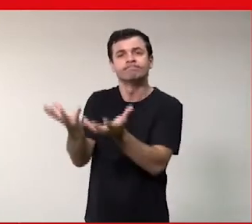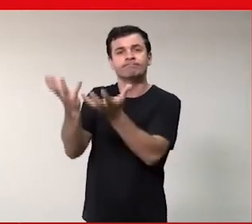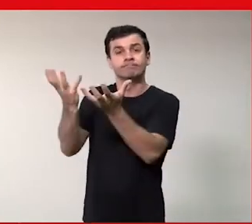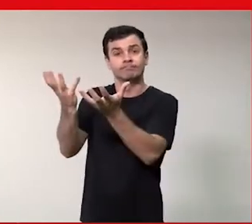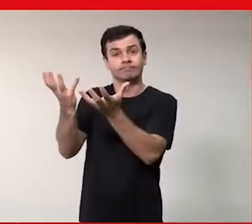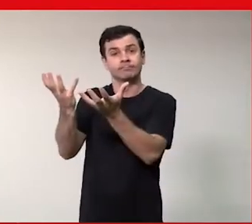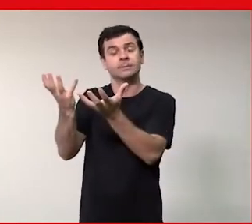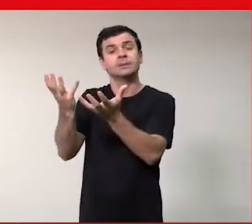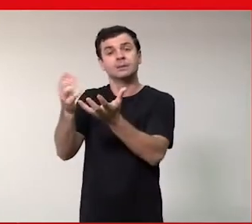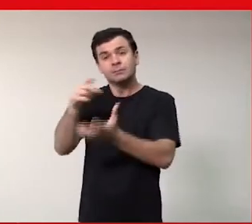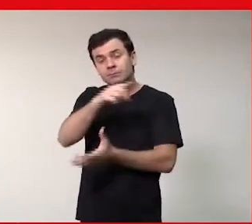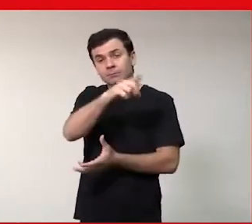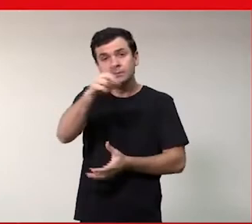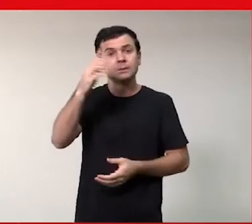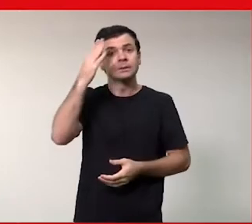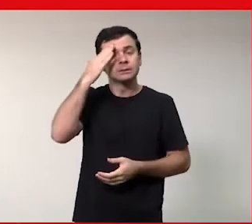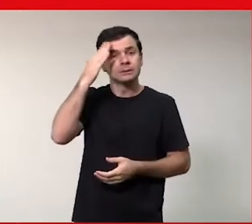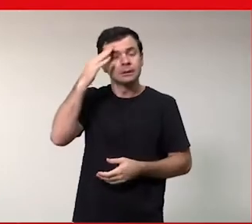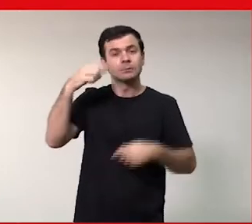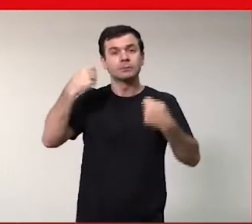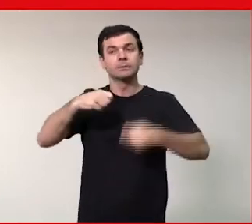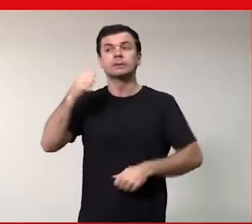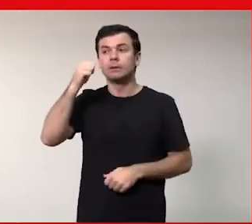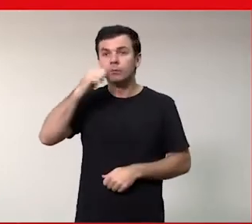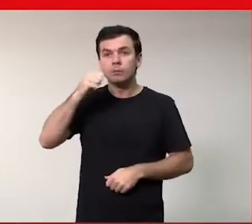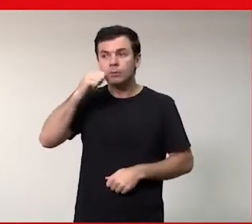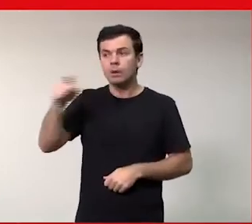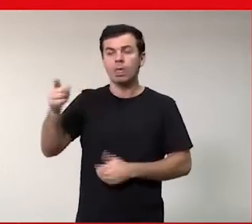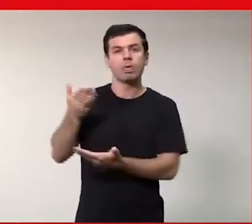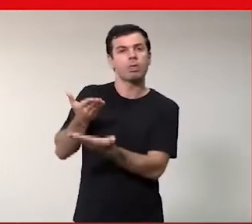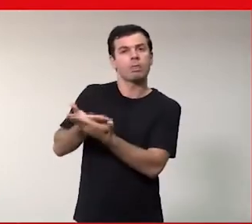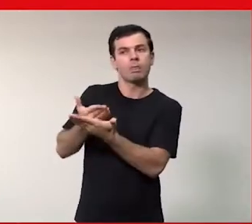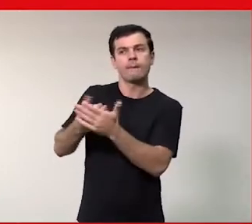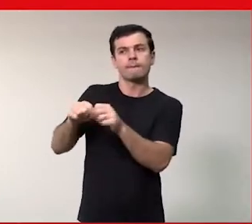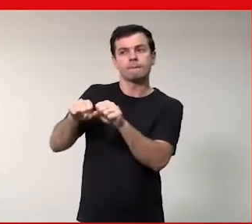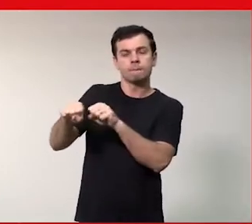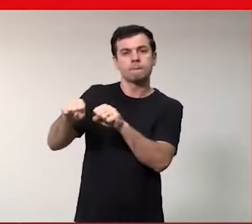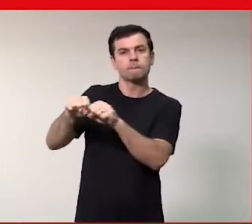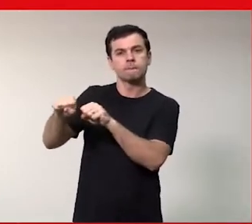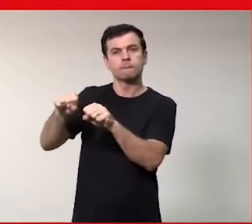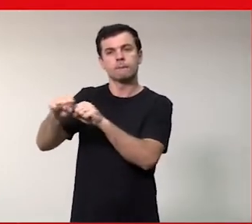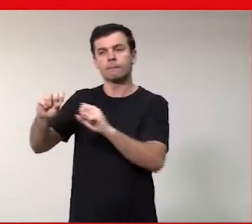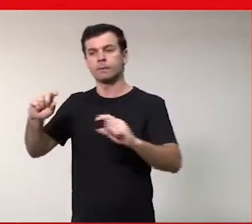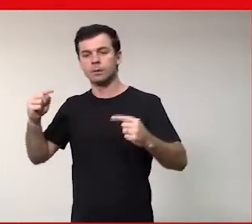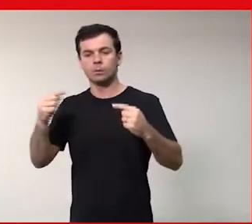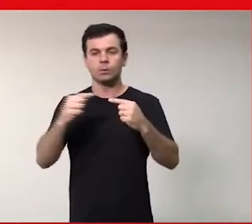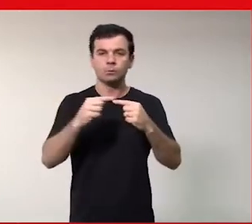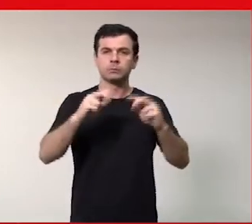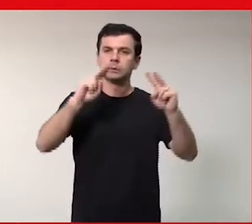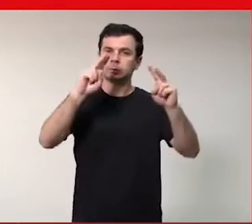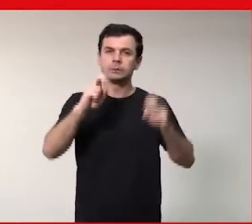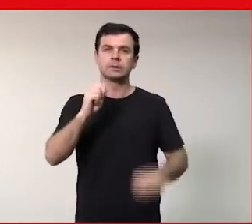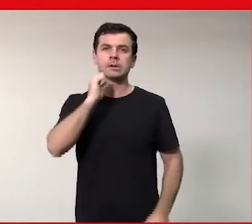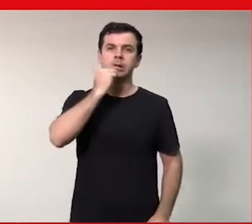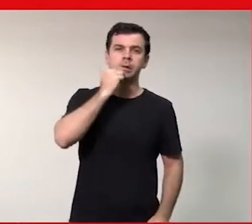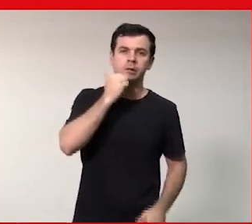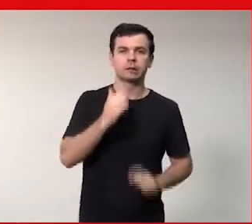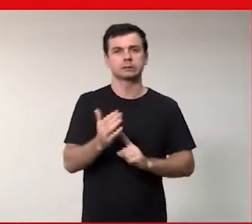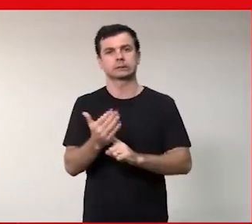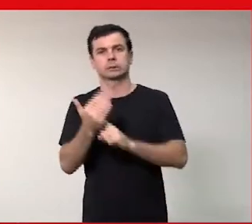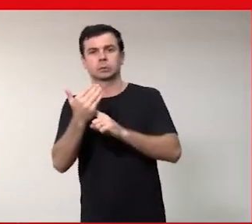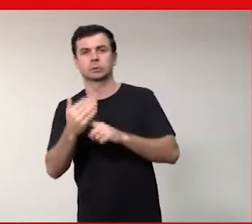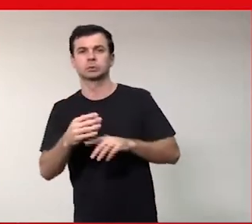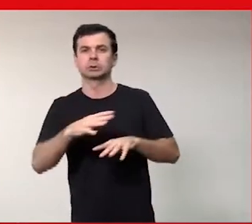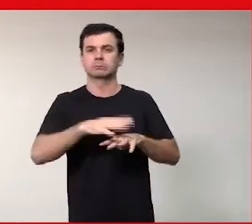essa importância que é formar meninas, trazer elas para profissões que sejam de ciência, de tecnologia, de matemática,